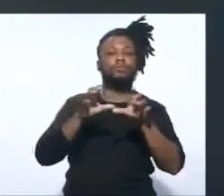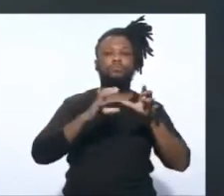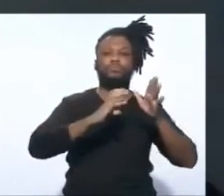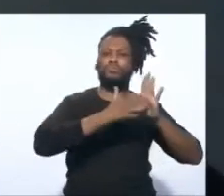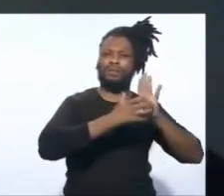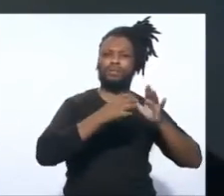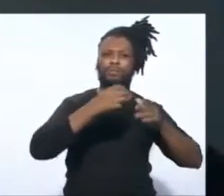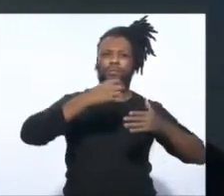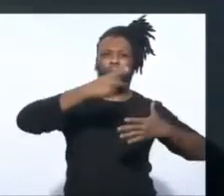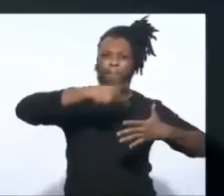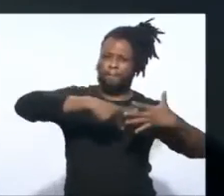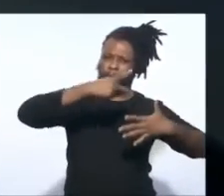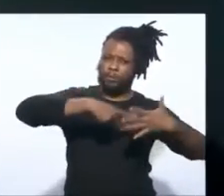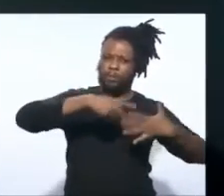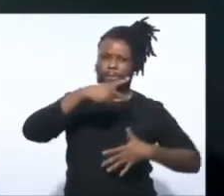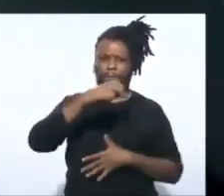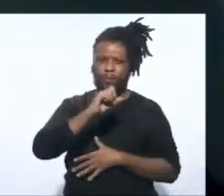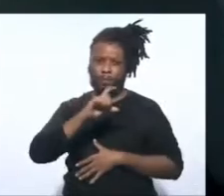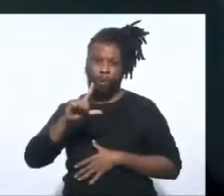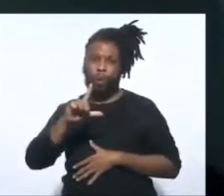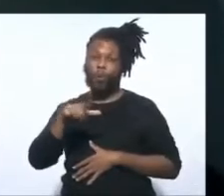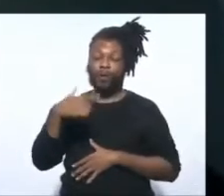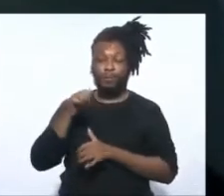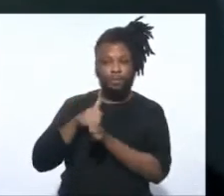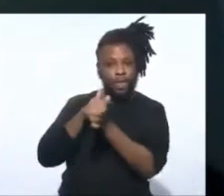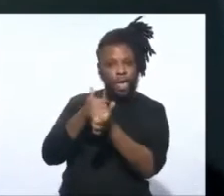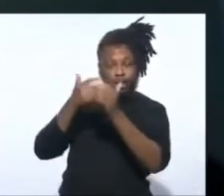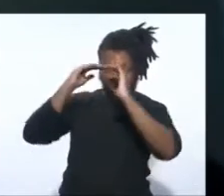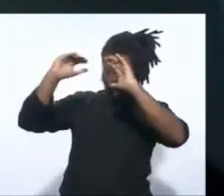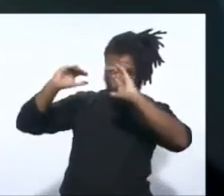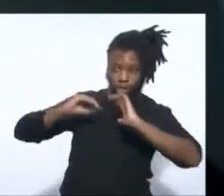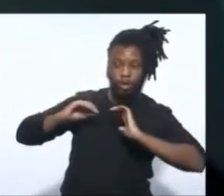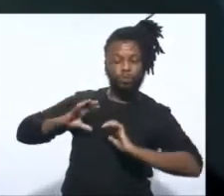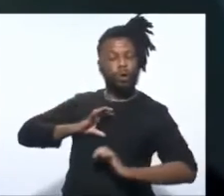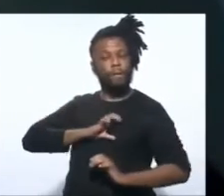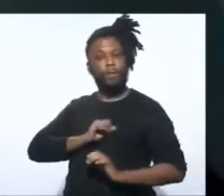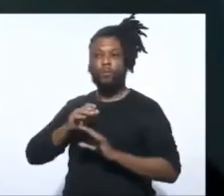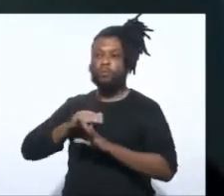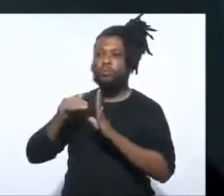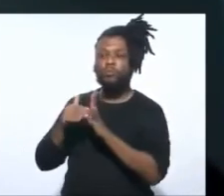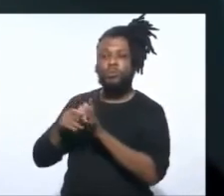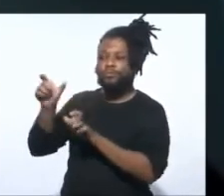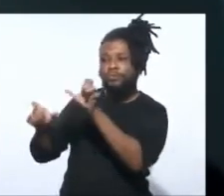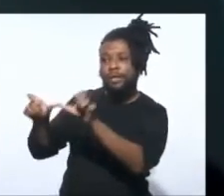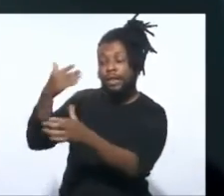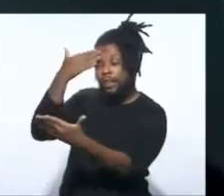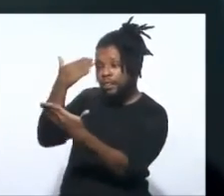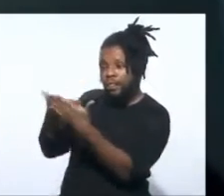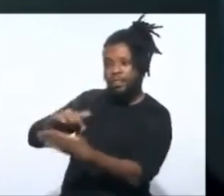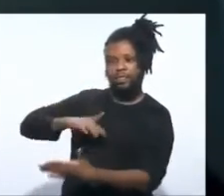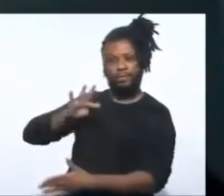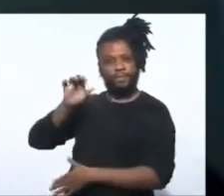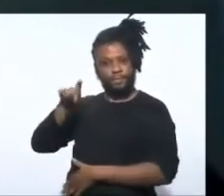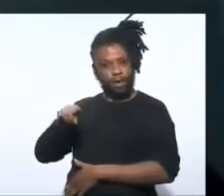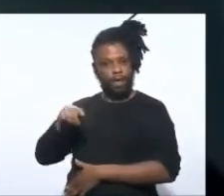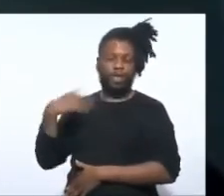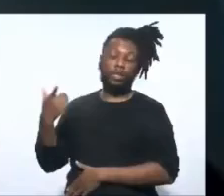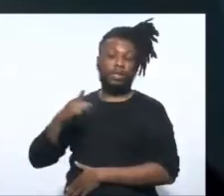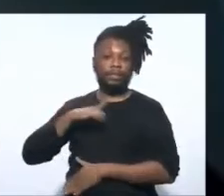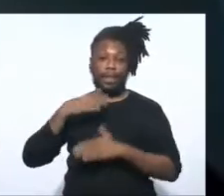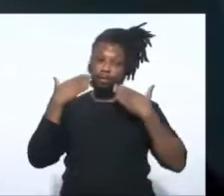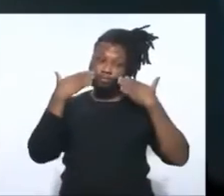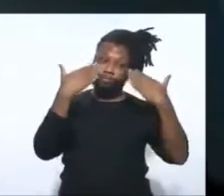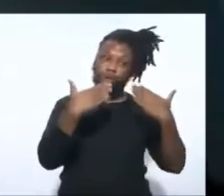faz isso justamente por respeito e amor por todos aqueles que creem. A gente está diante de uma